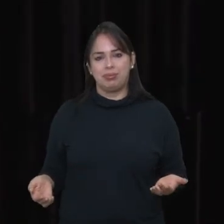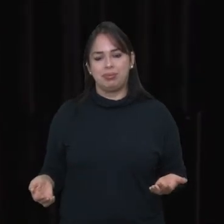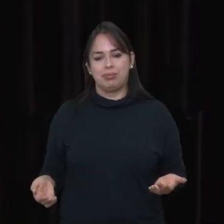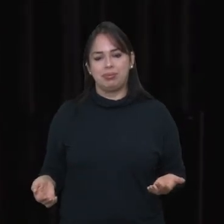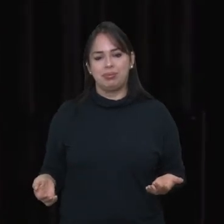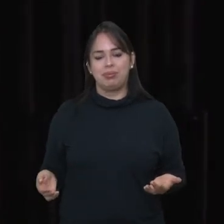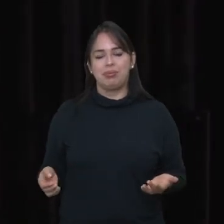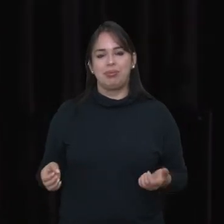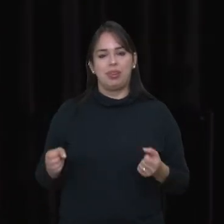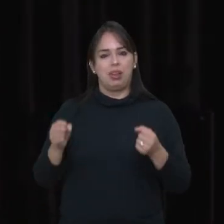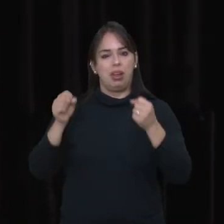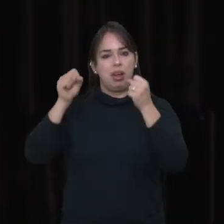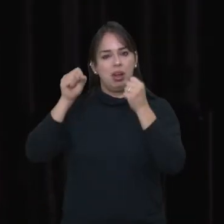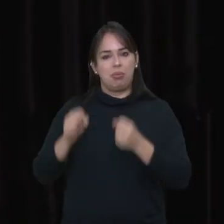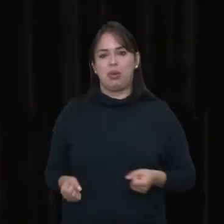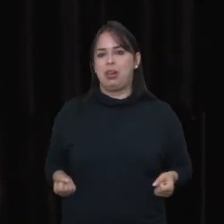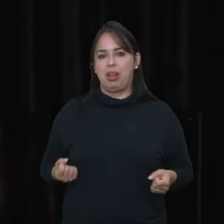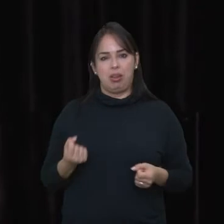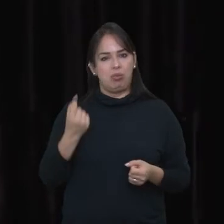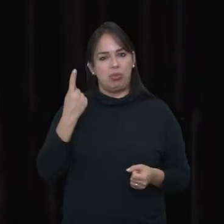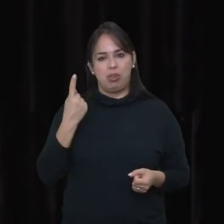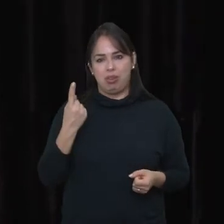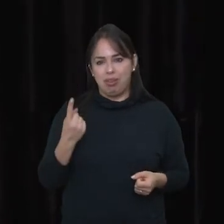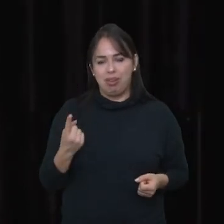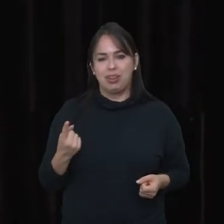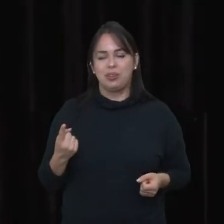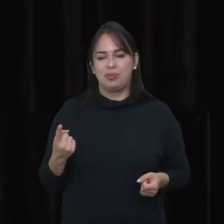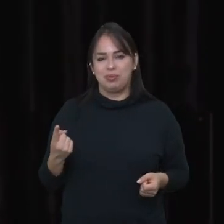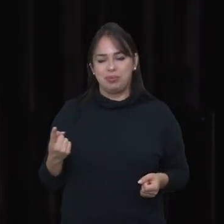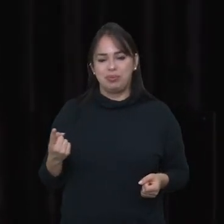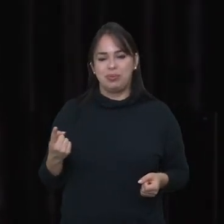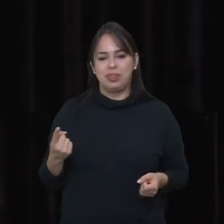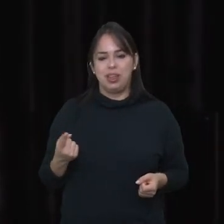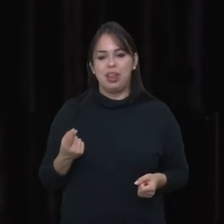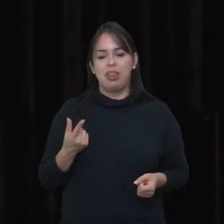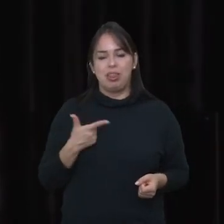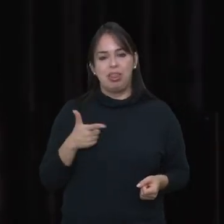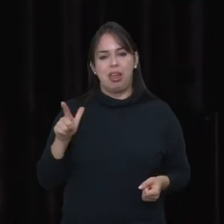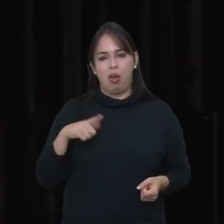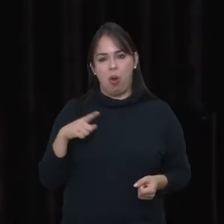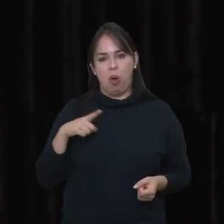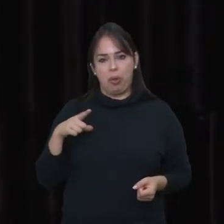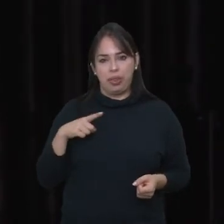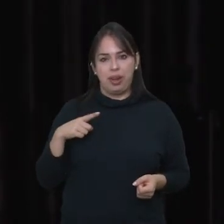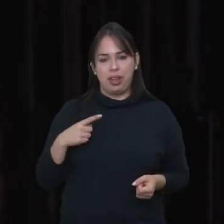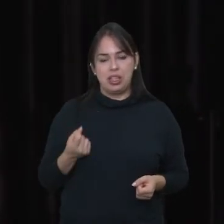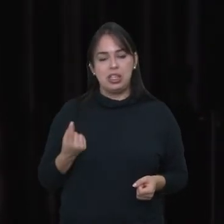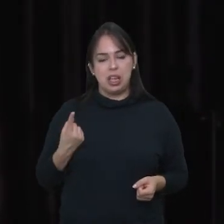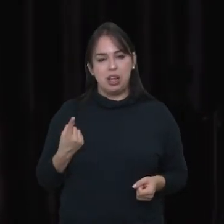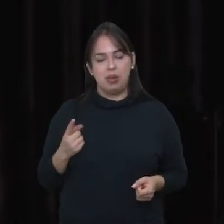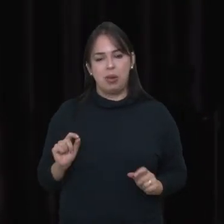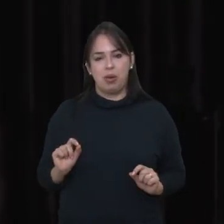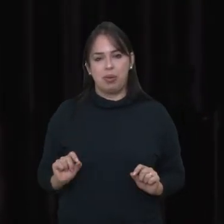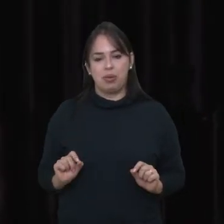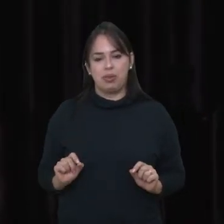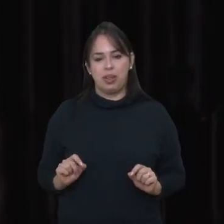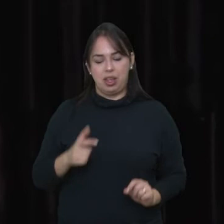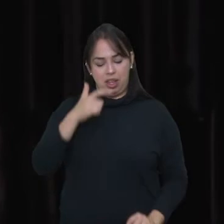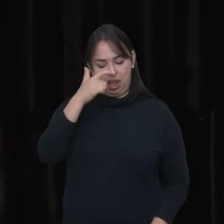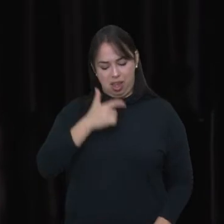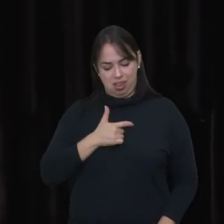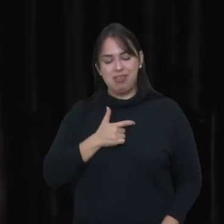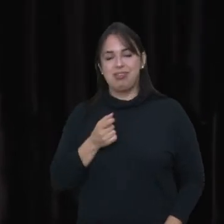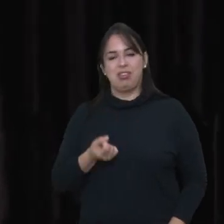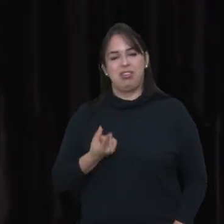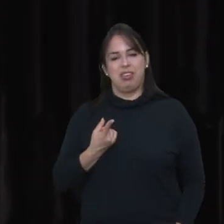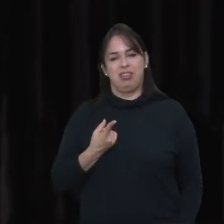Esse é um poder muito estranho Esse Tem uma outra coisa que eu acho bem estranha Sou eu